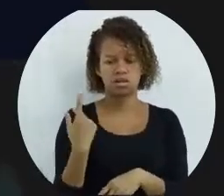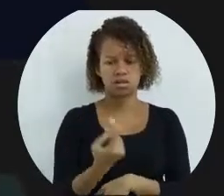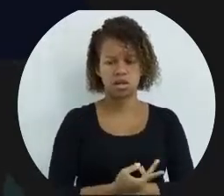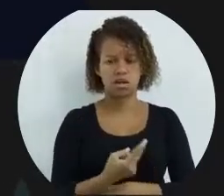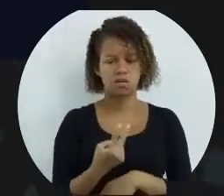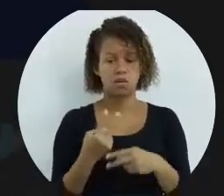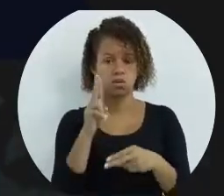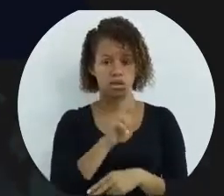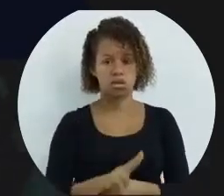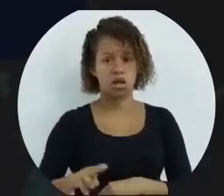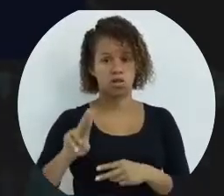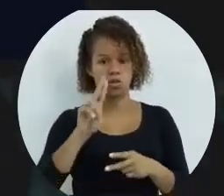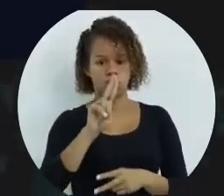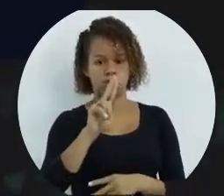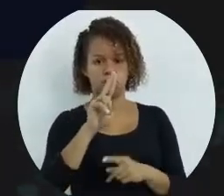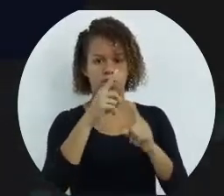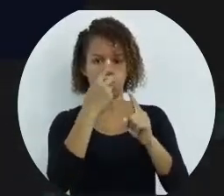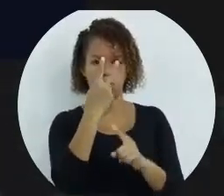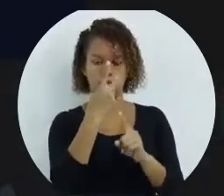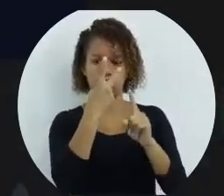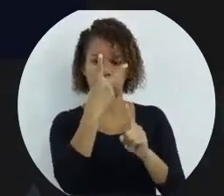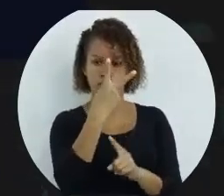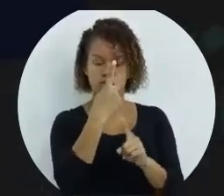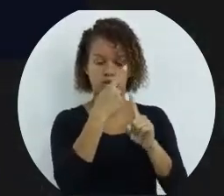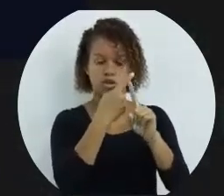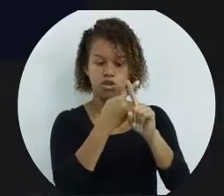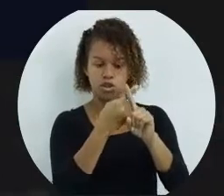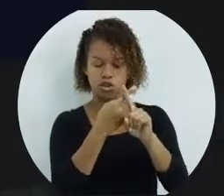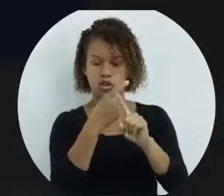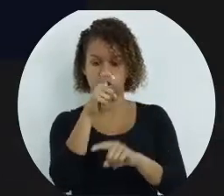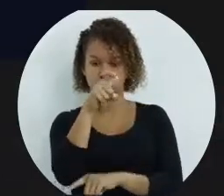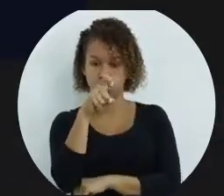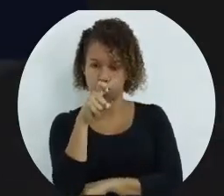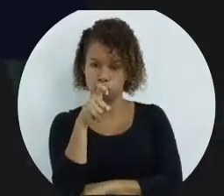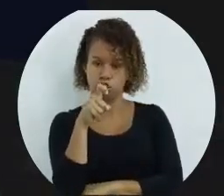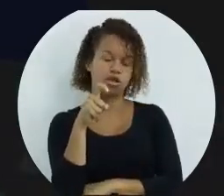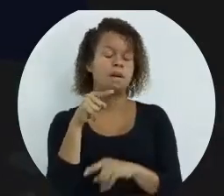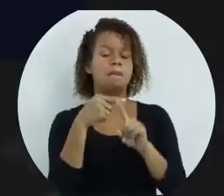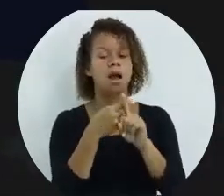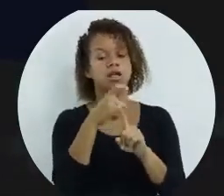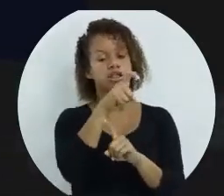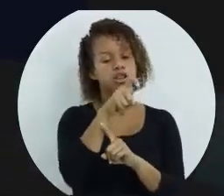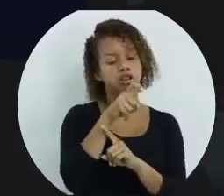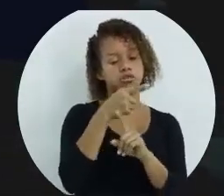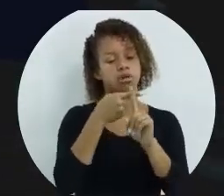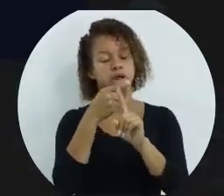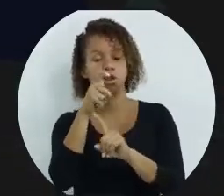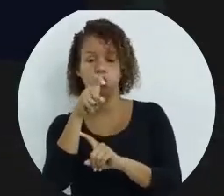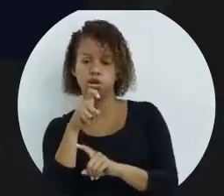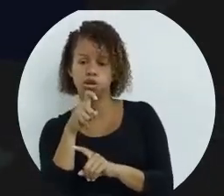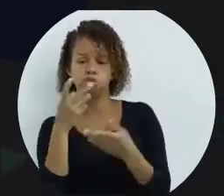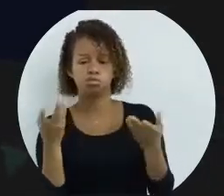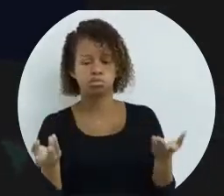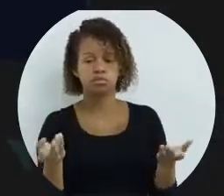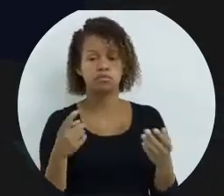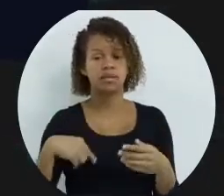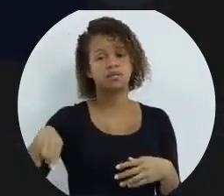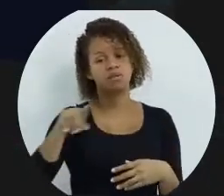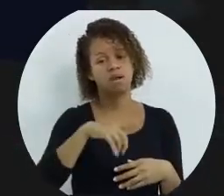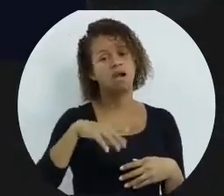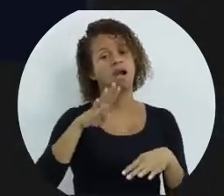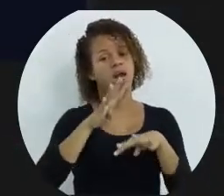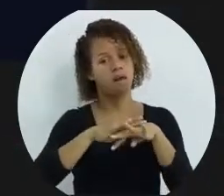usar 2 multiplicado por 2, ou 2 multiplicado por x, ou x mais x, certo? Você pode fazer essas